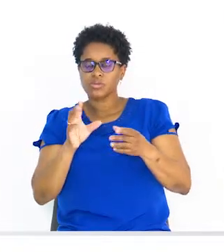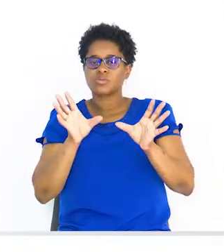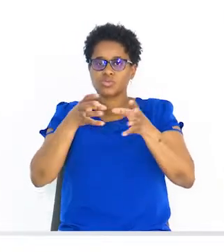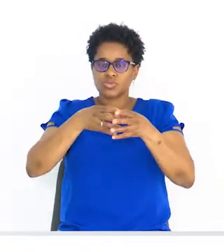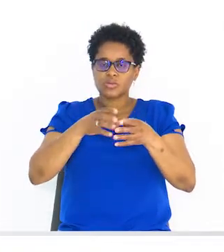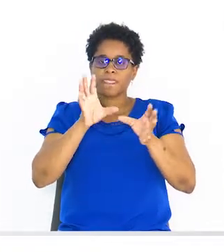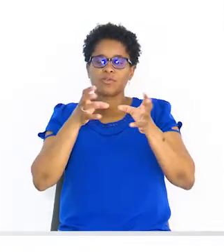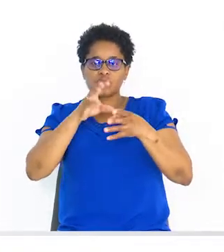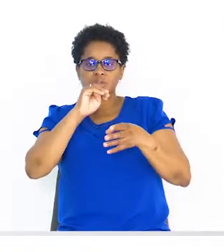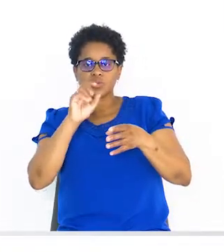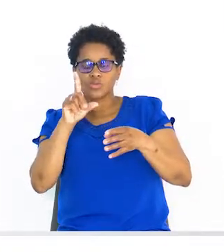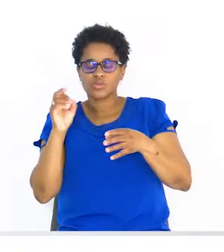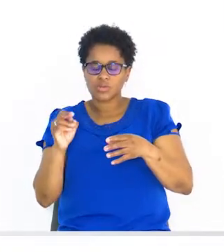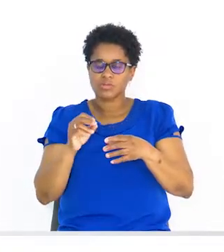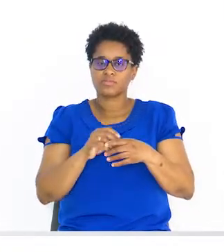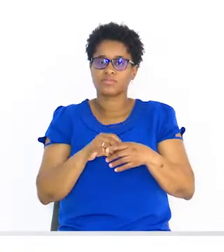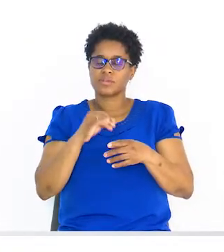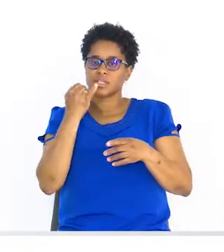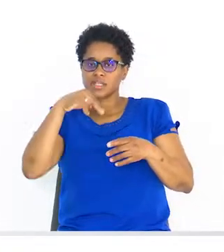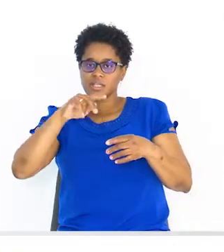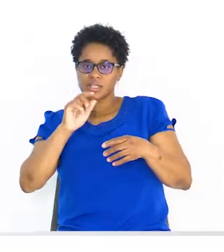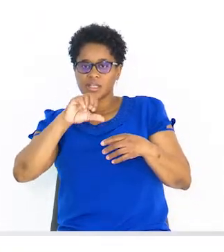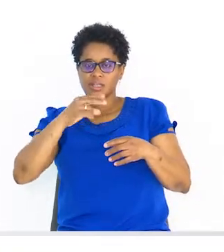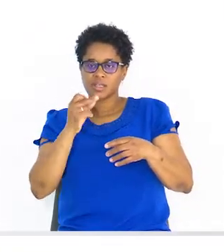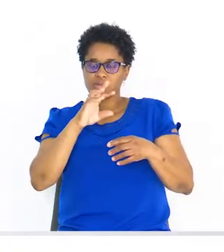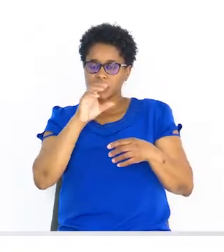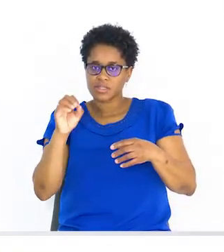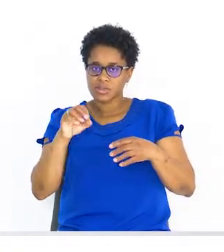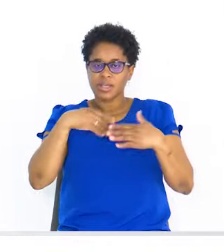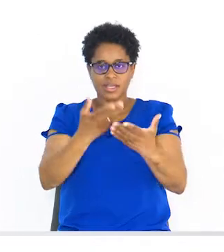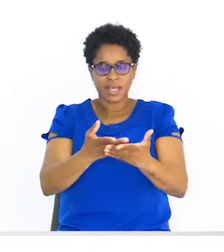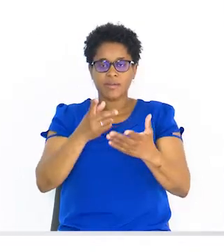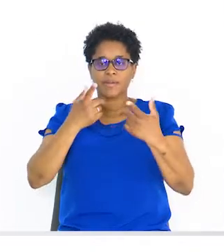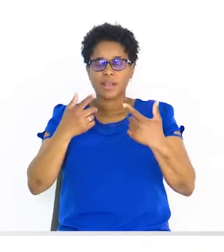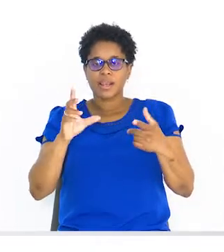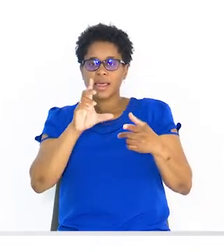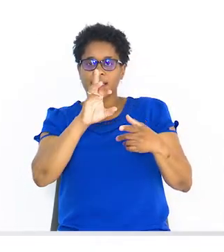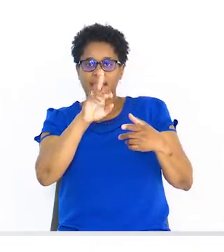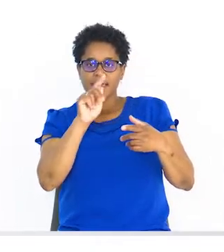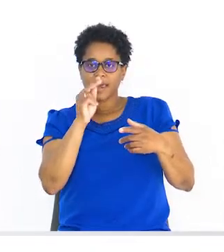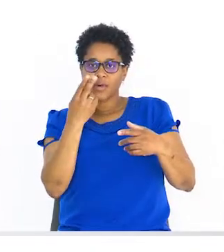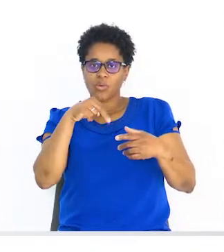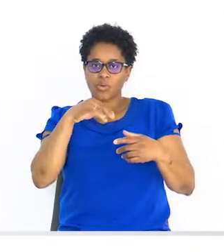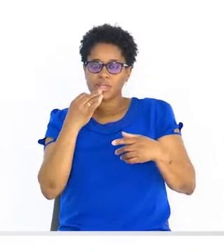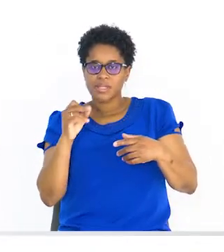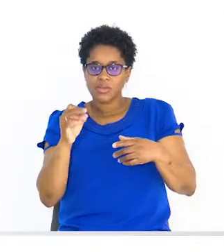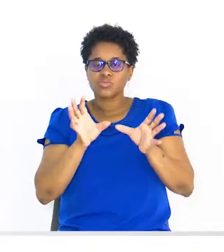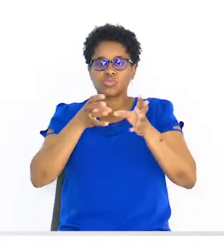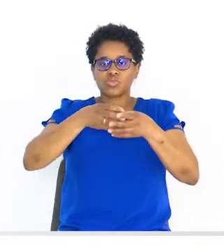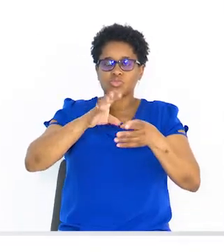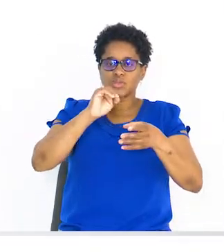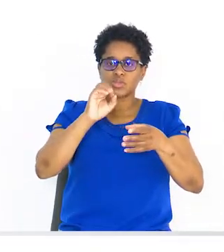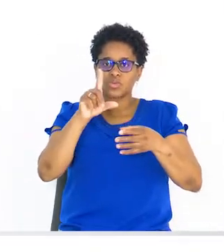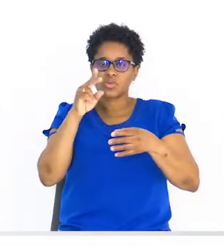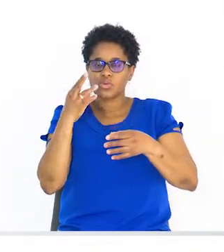da disjunção de inequações é dado pela reunião dos conjuntos de soluções das